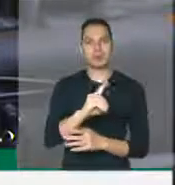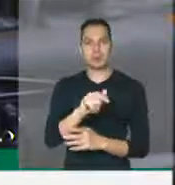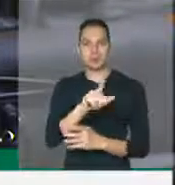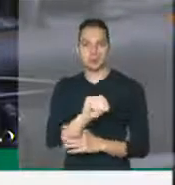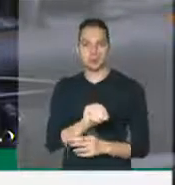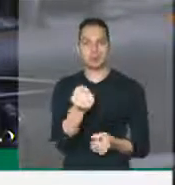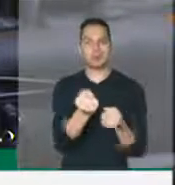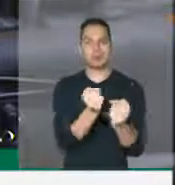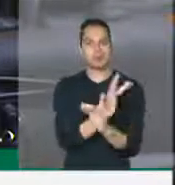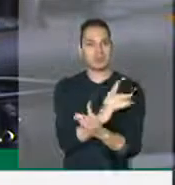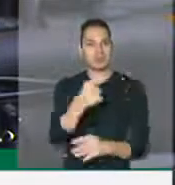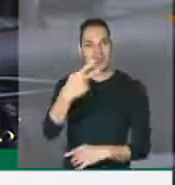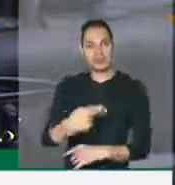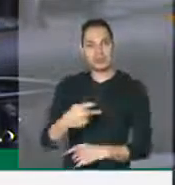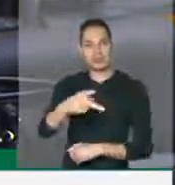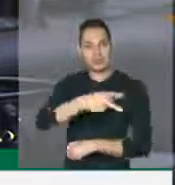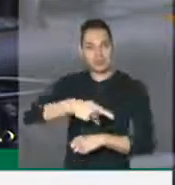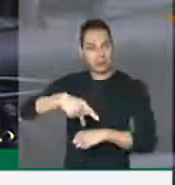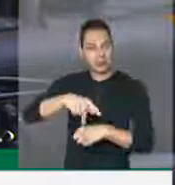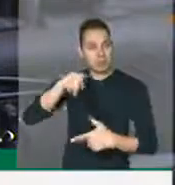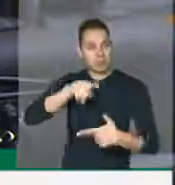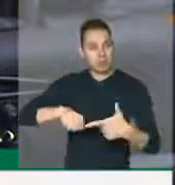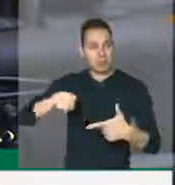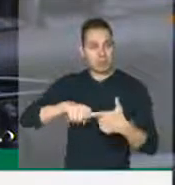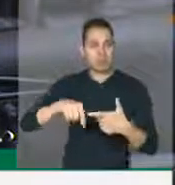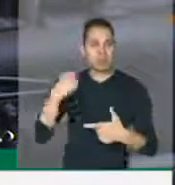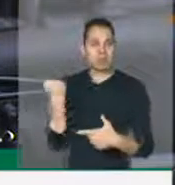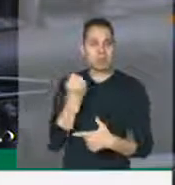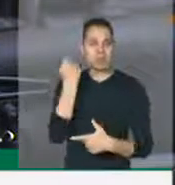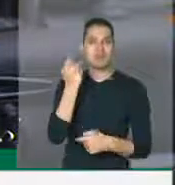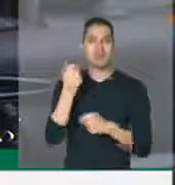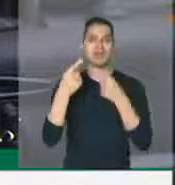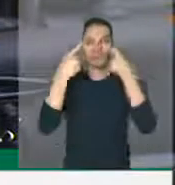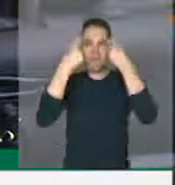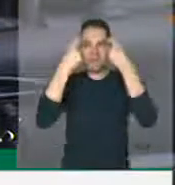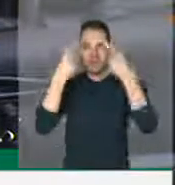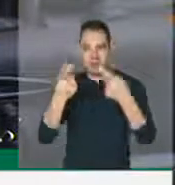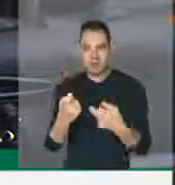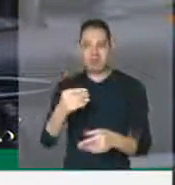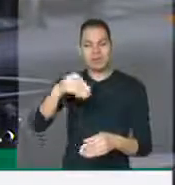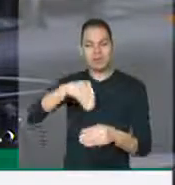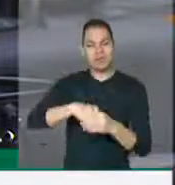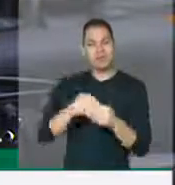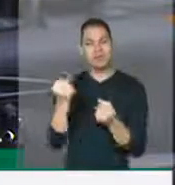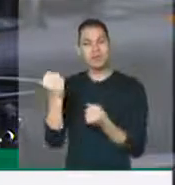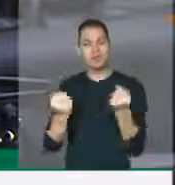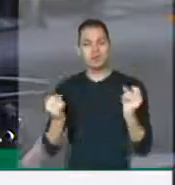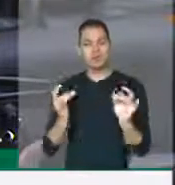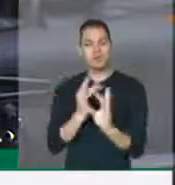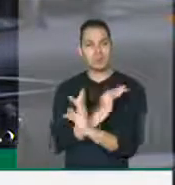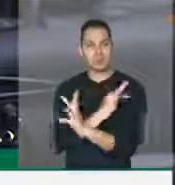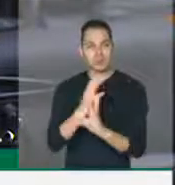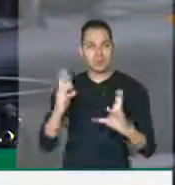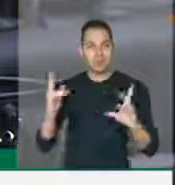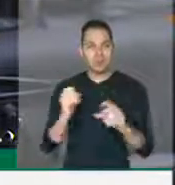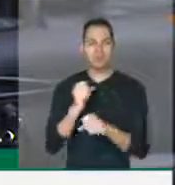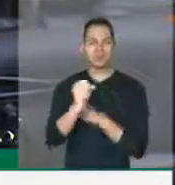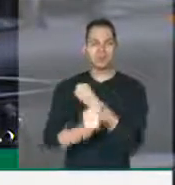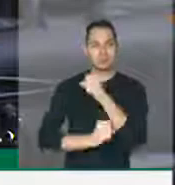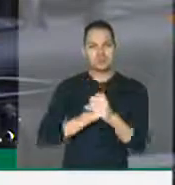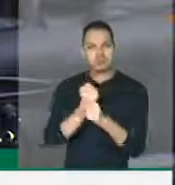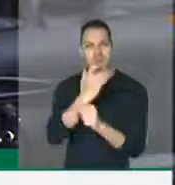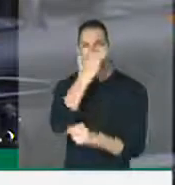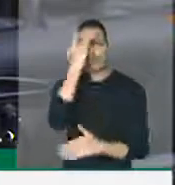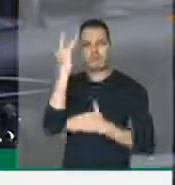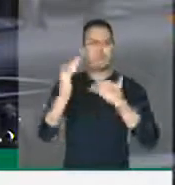problema no país, histórico, que é o problema da violência de trânsito, que vitimiza milhares de pessoas todos os anos.